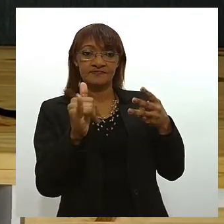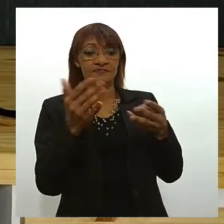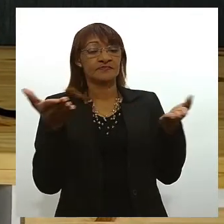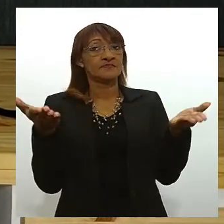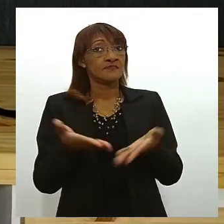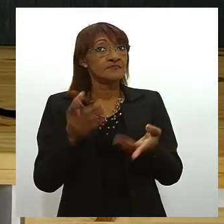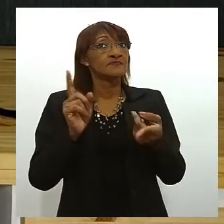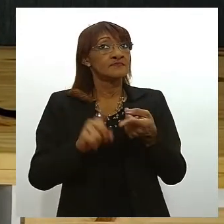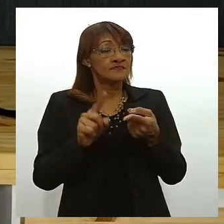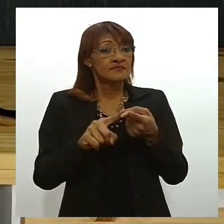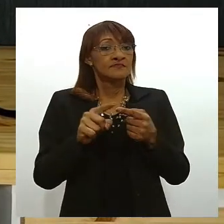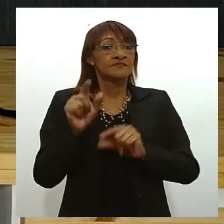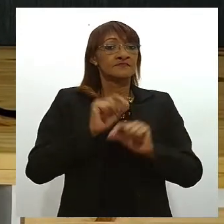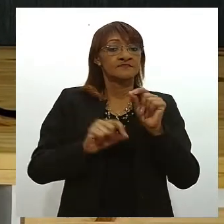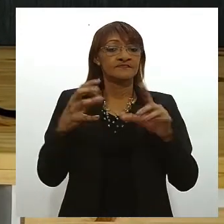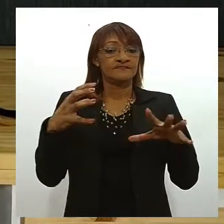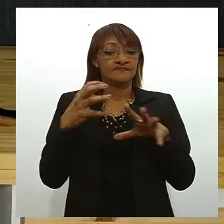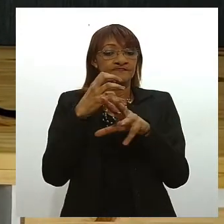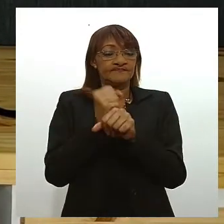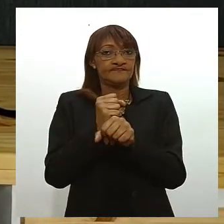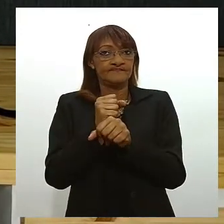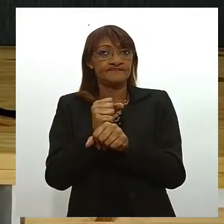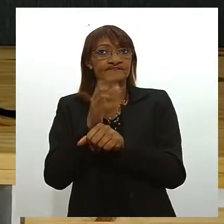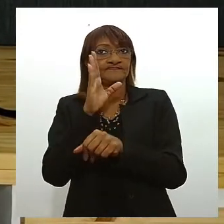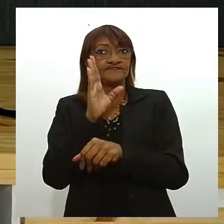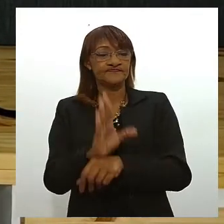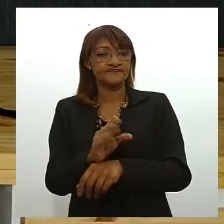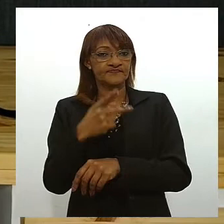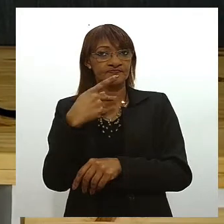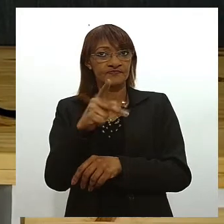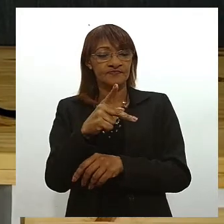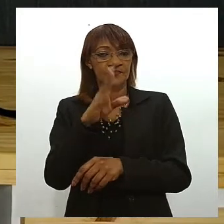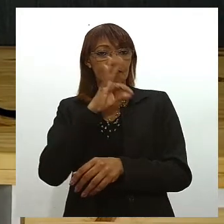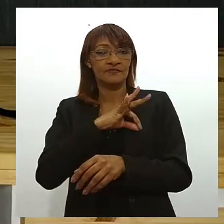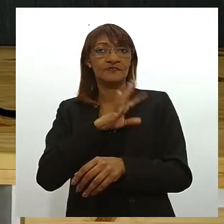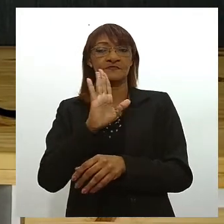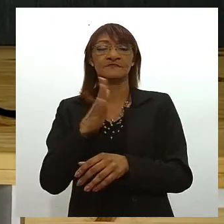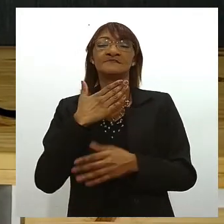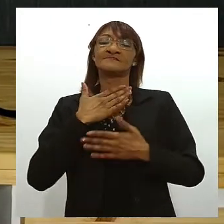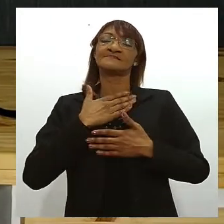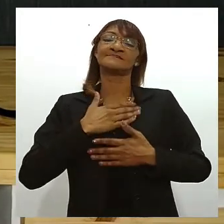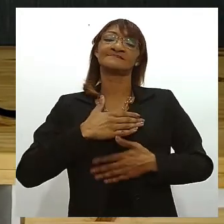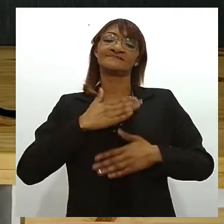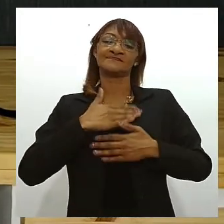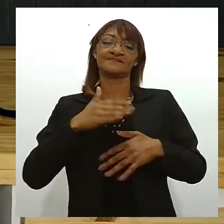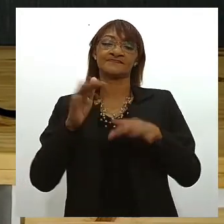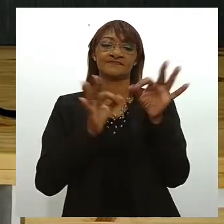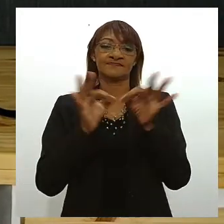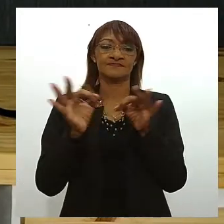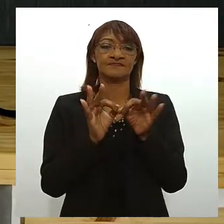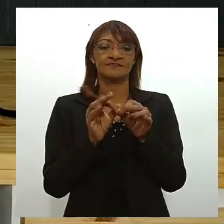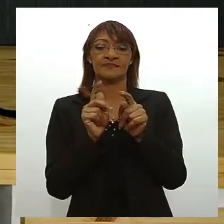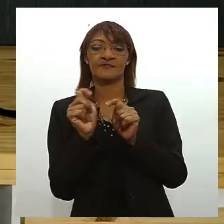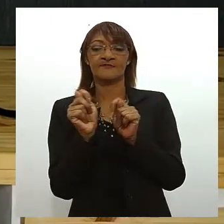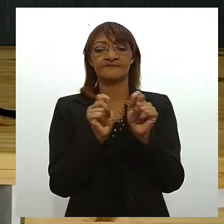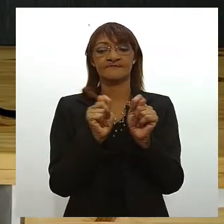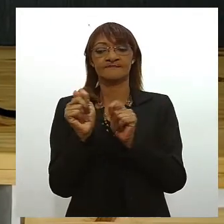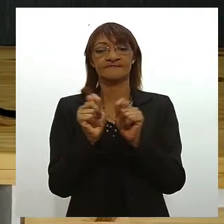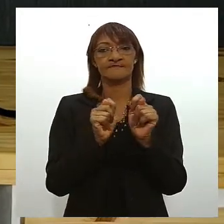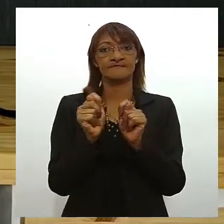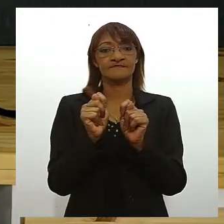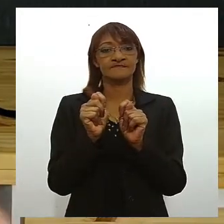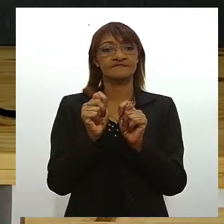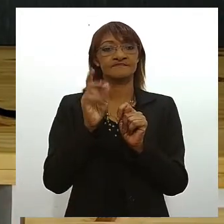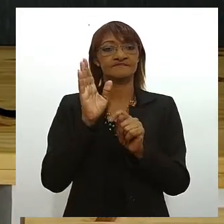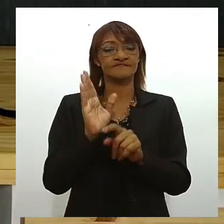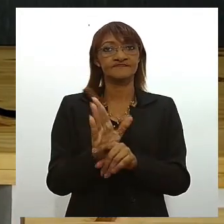sabendo como calcular o valor da sua reserva é só começar a construir a sua tranquilidade você pode ir poupando esse dinheiro mensal em